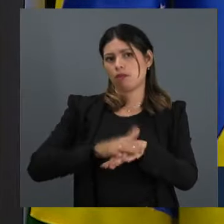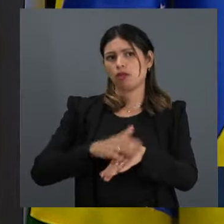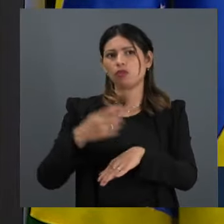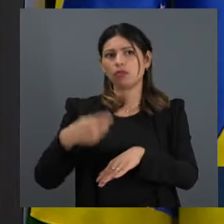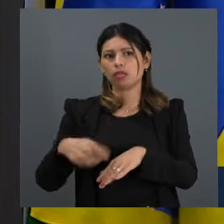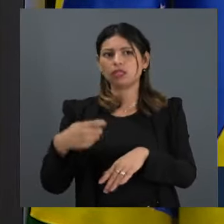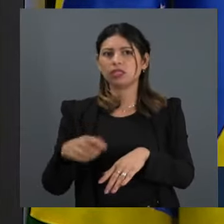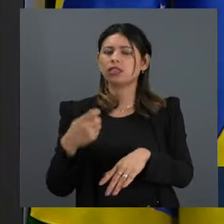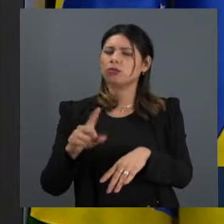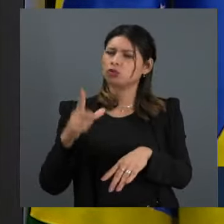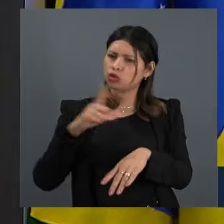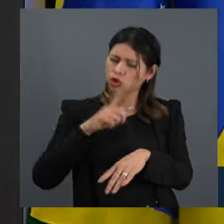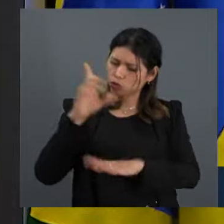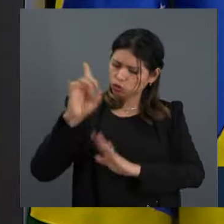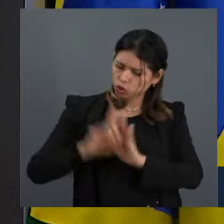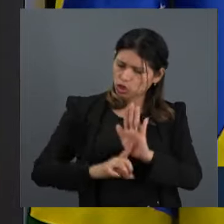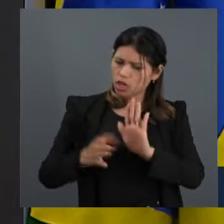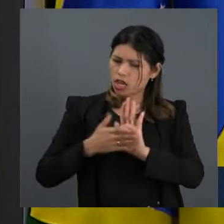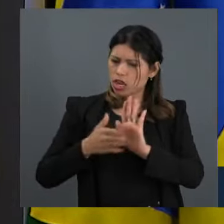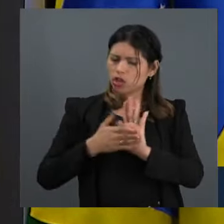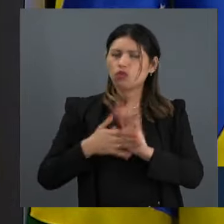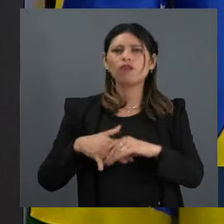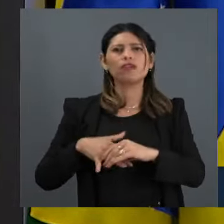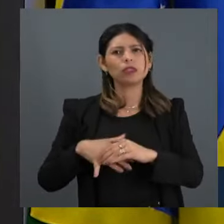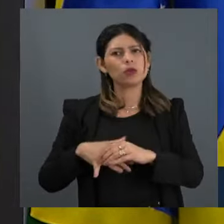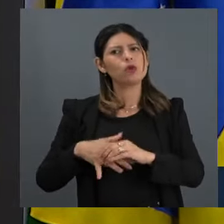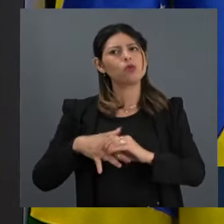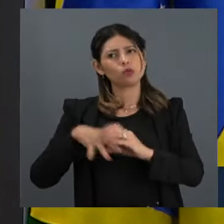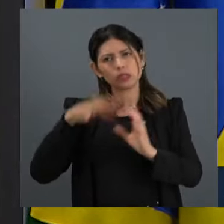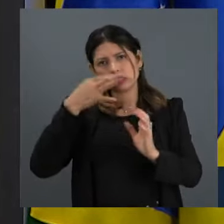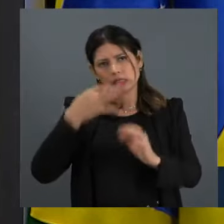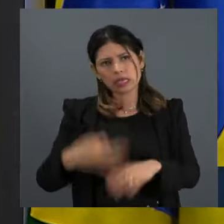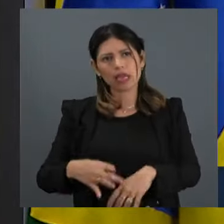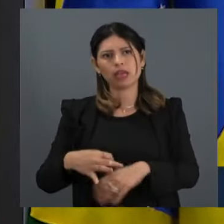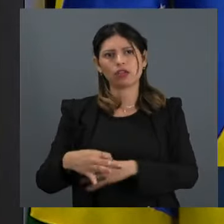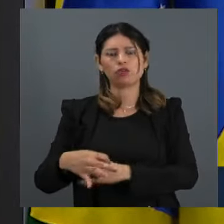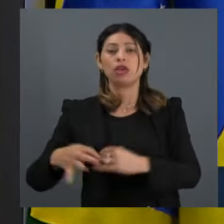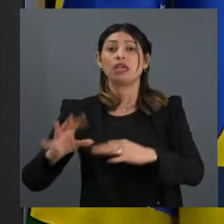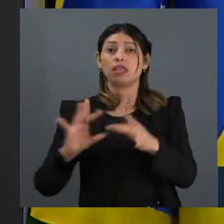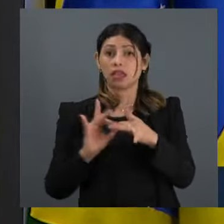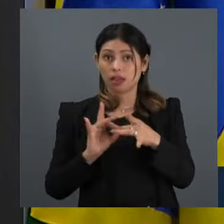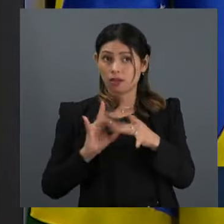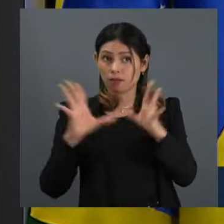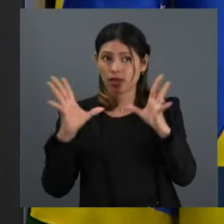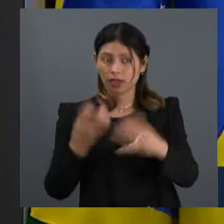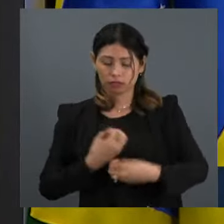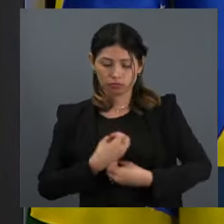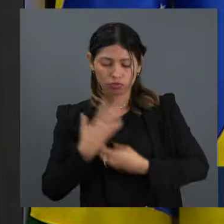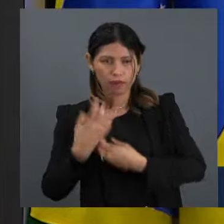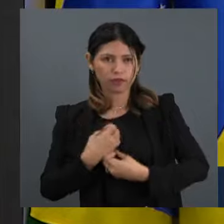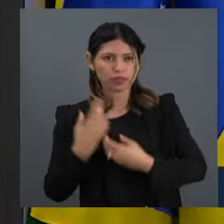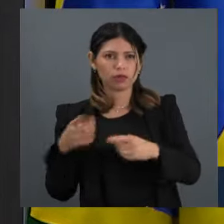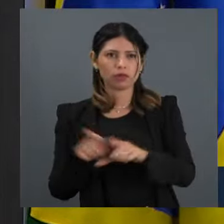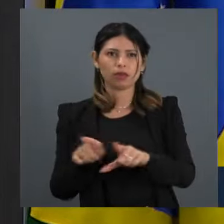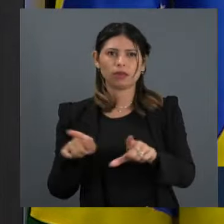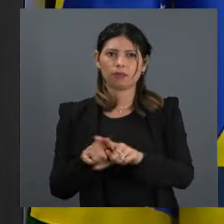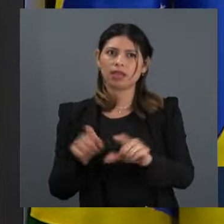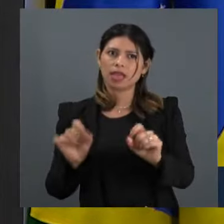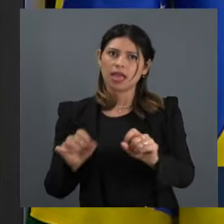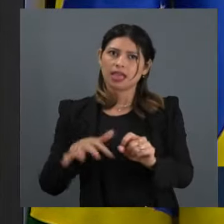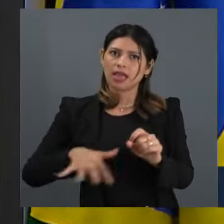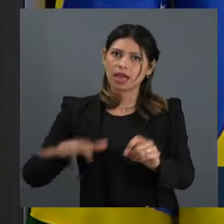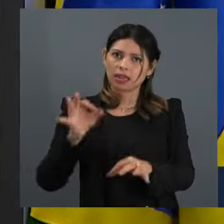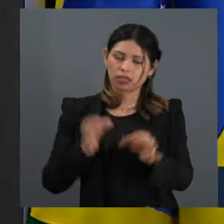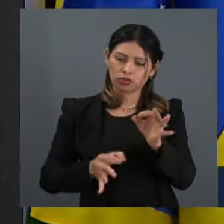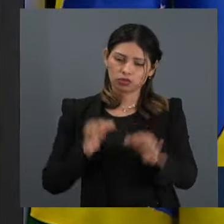direito de fazer as devidas críticas em defesa da liberdade de expressão e da imparcialidade da Justiça